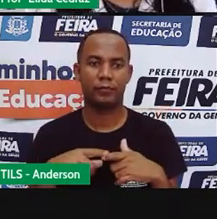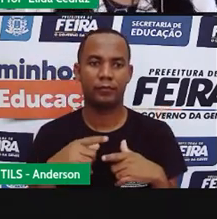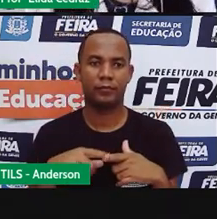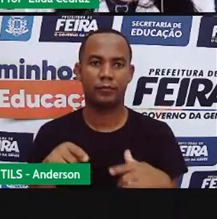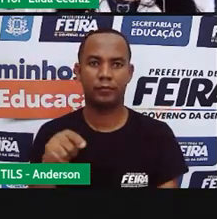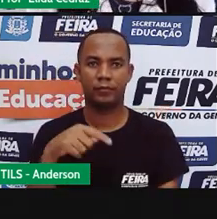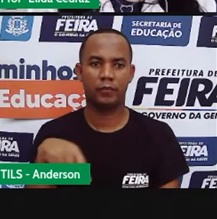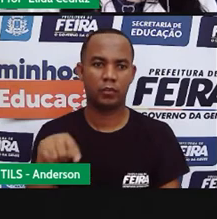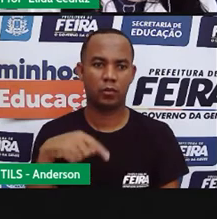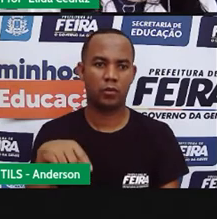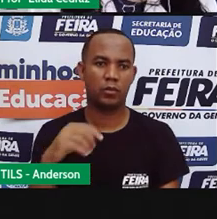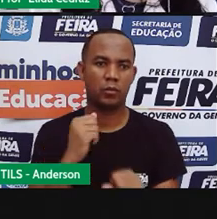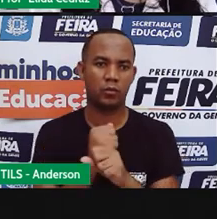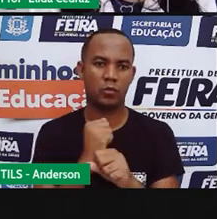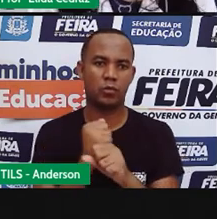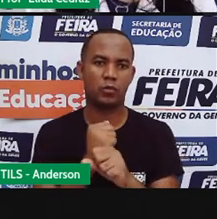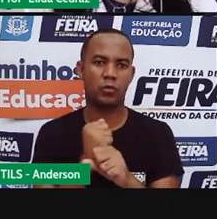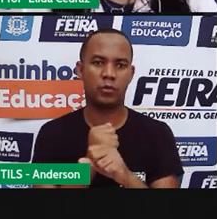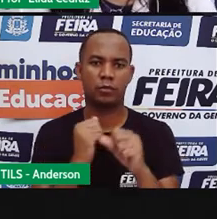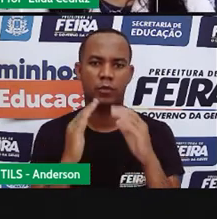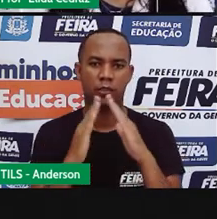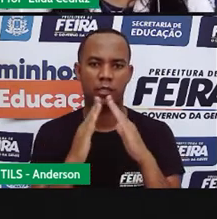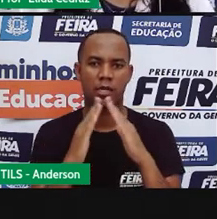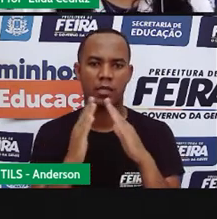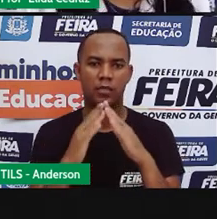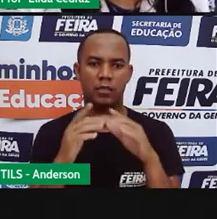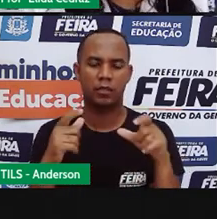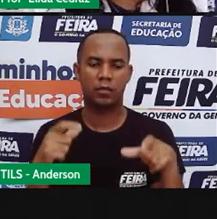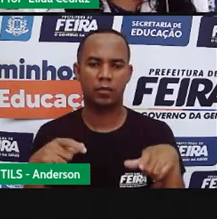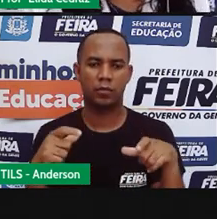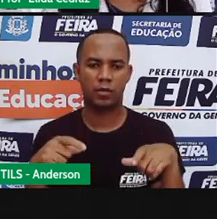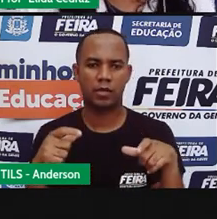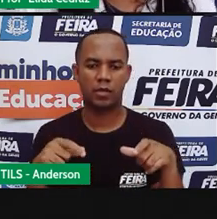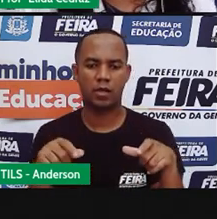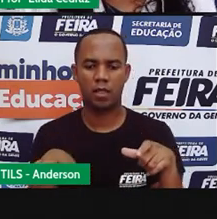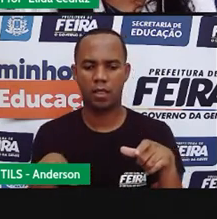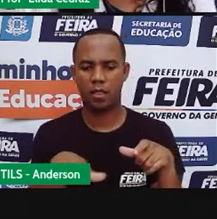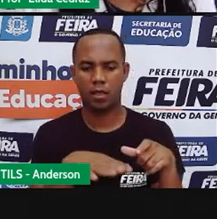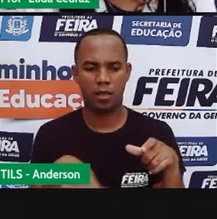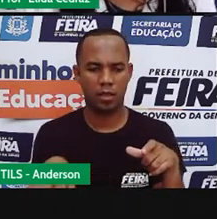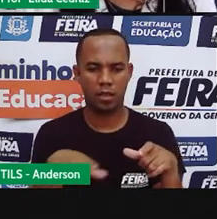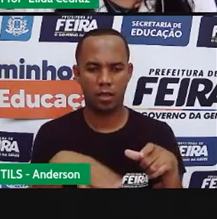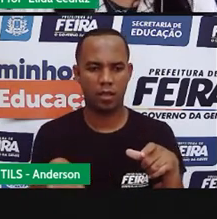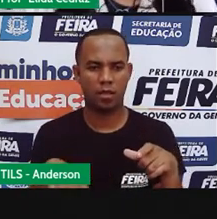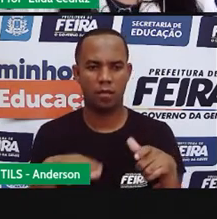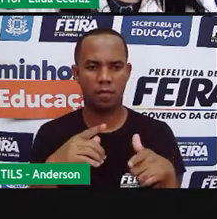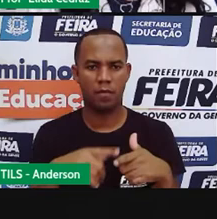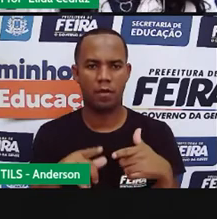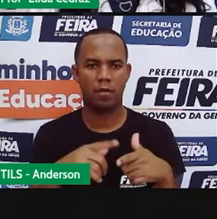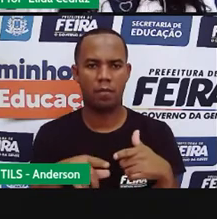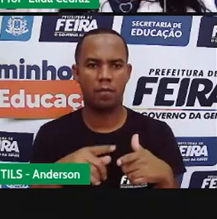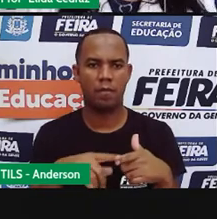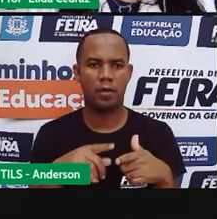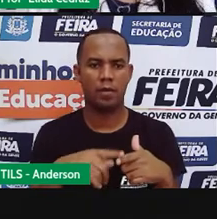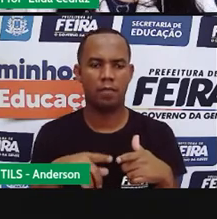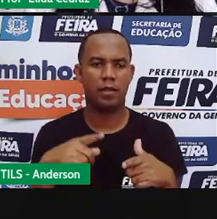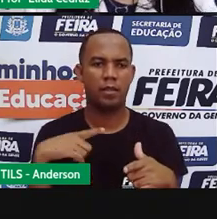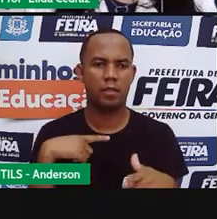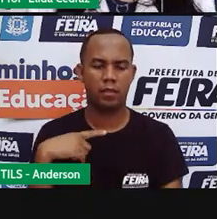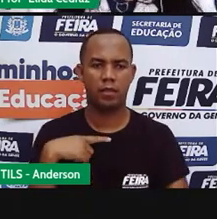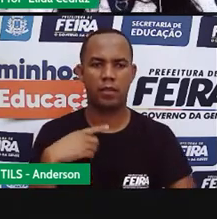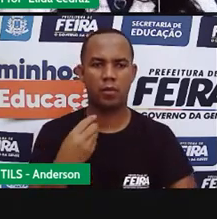nós construímos as águas no lugar onde chão é muito úmido essa umidade